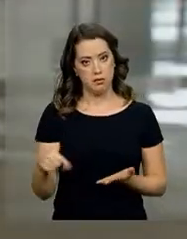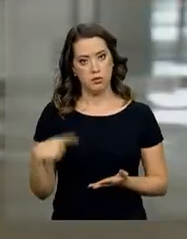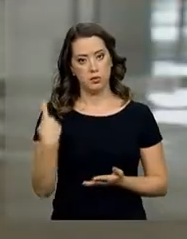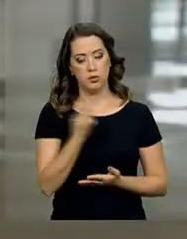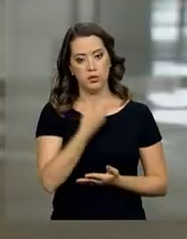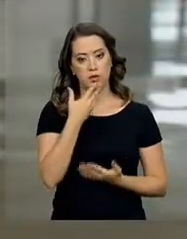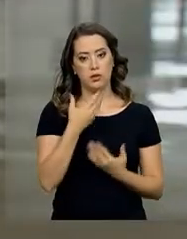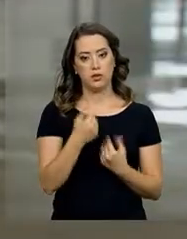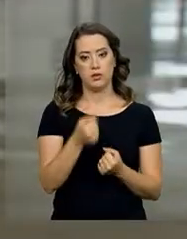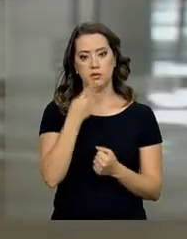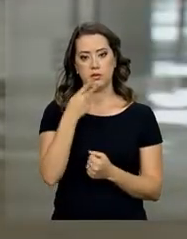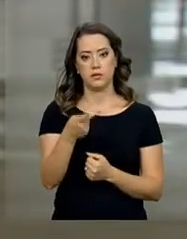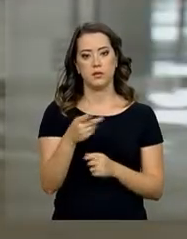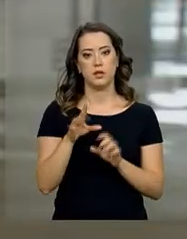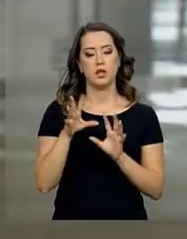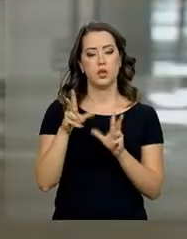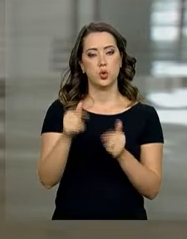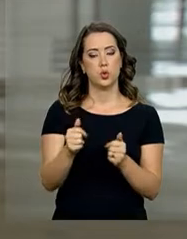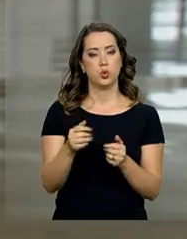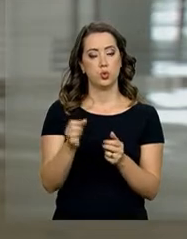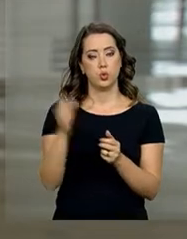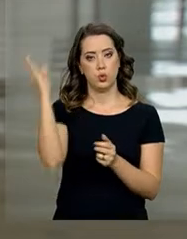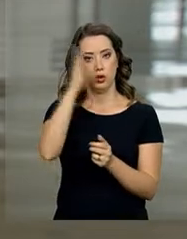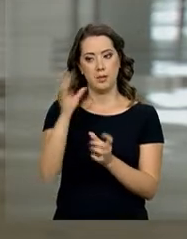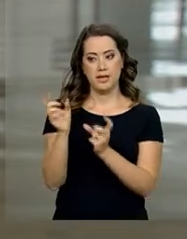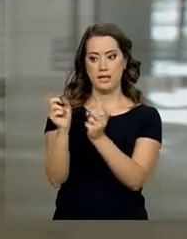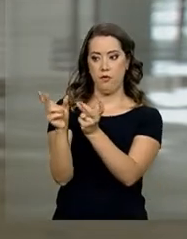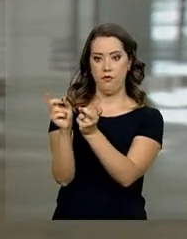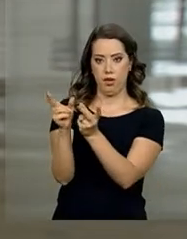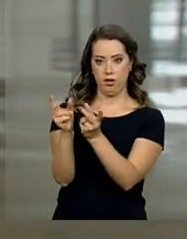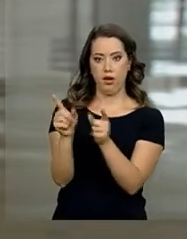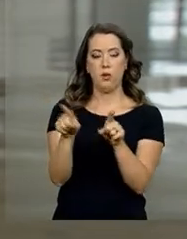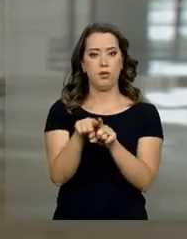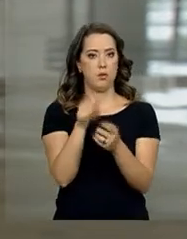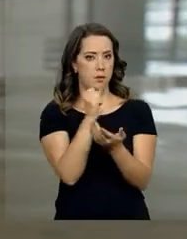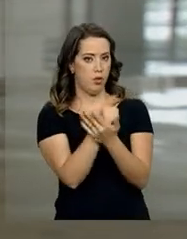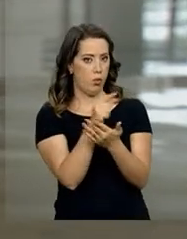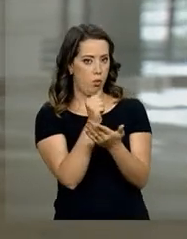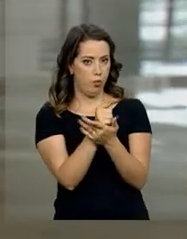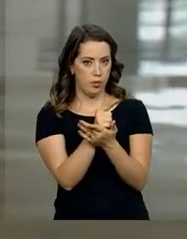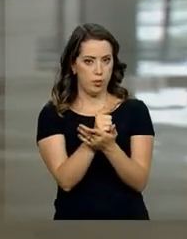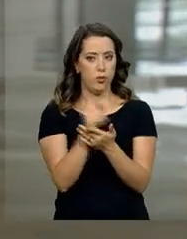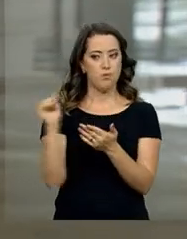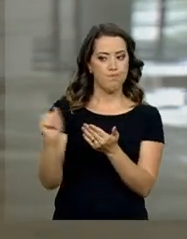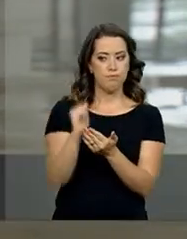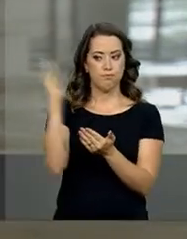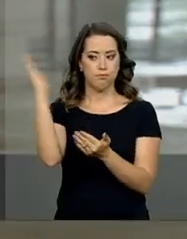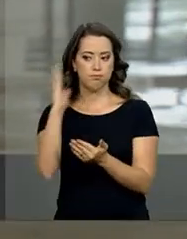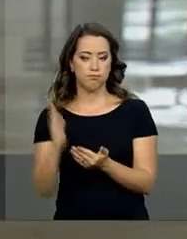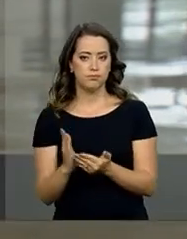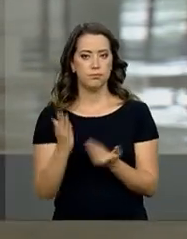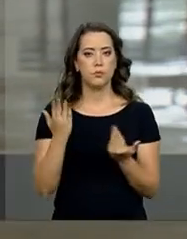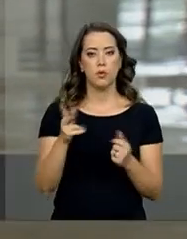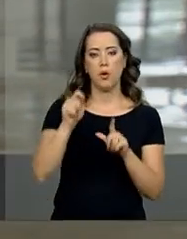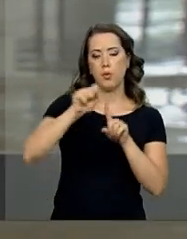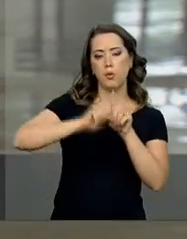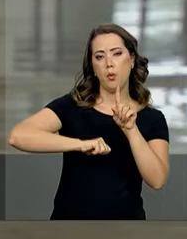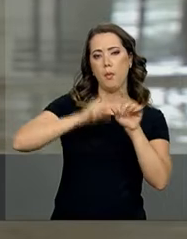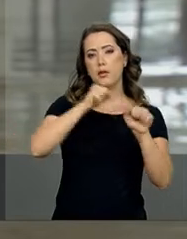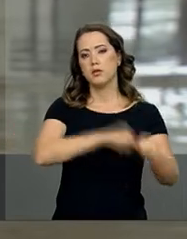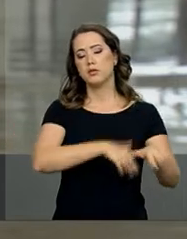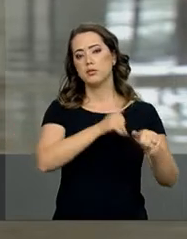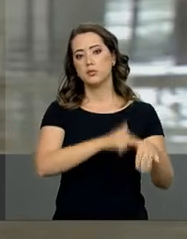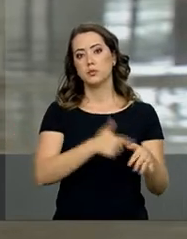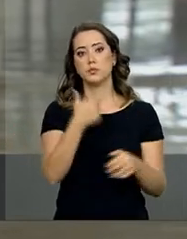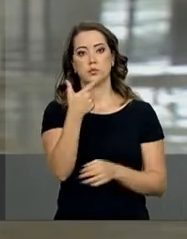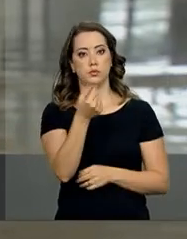de tudo o que o Brasil importou e exportou, ou seja, o que o comprou e vendeu no mês de setembro